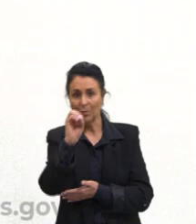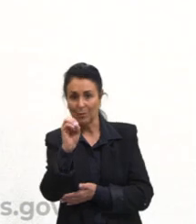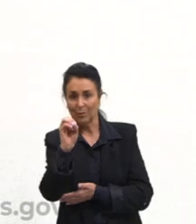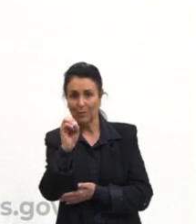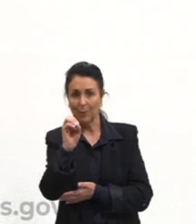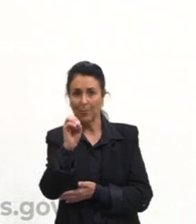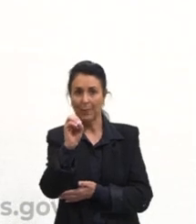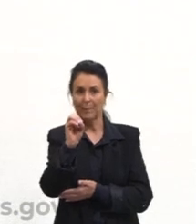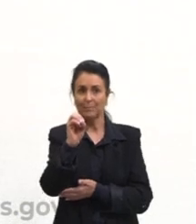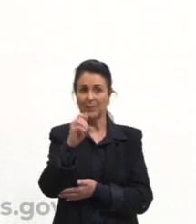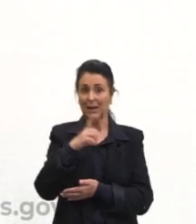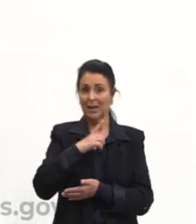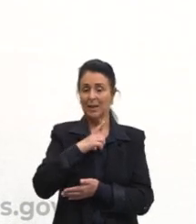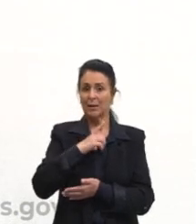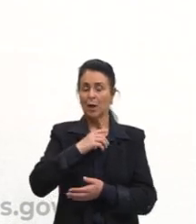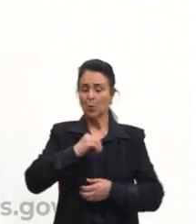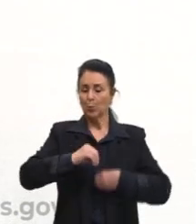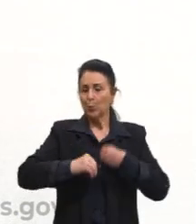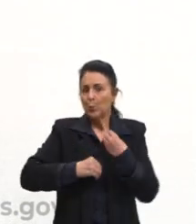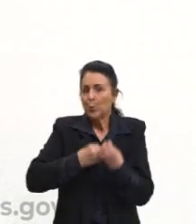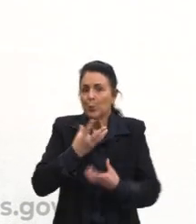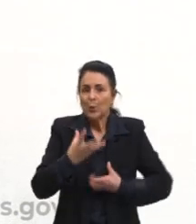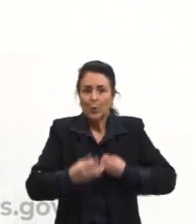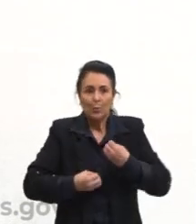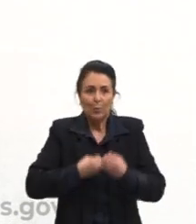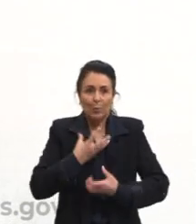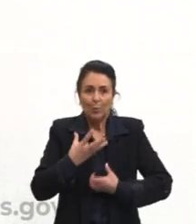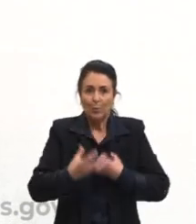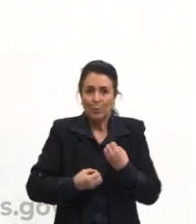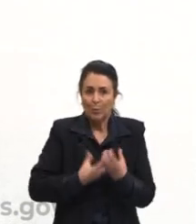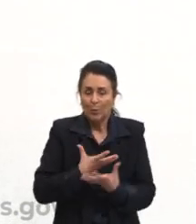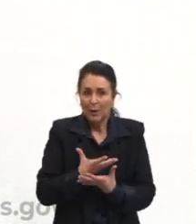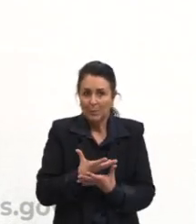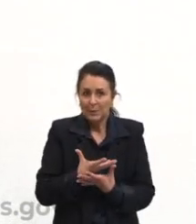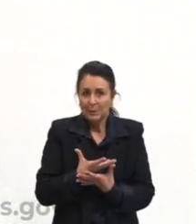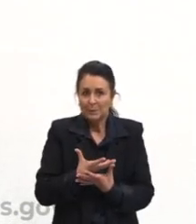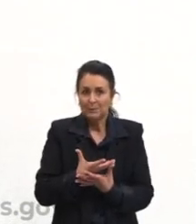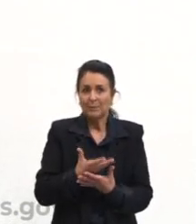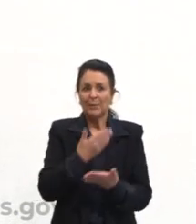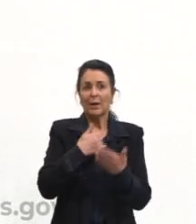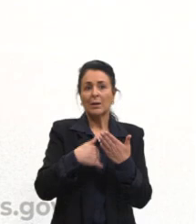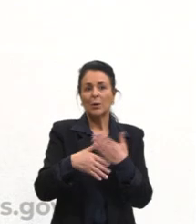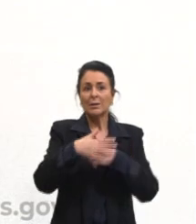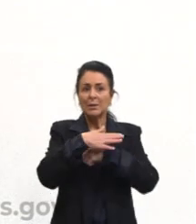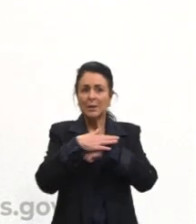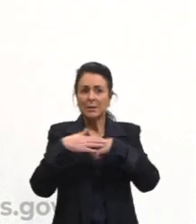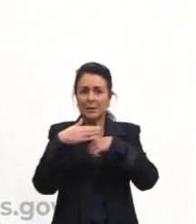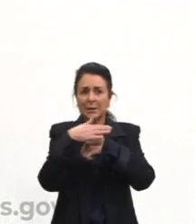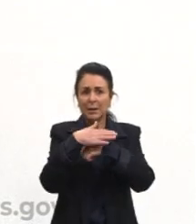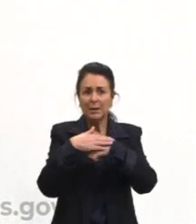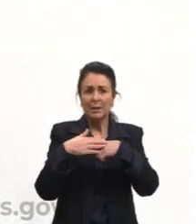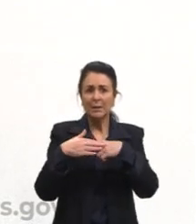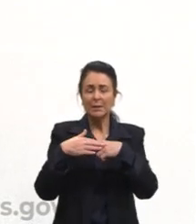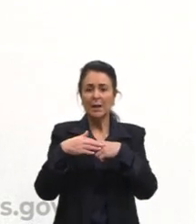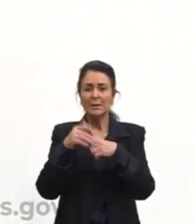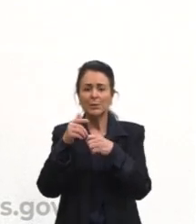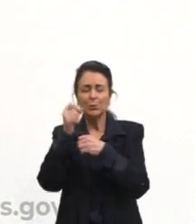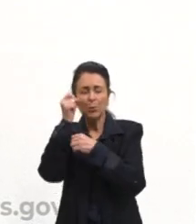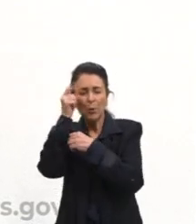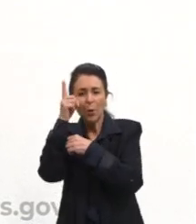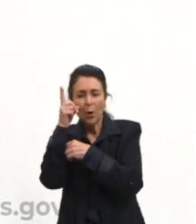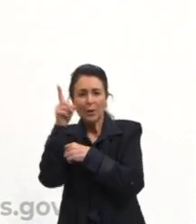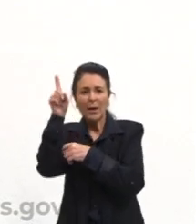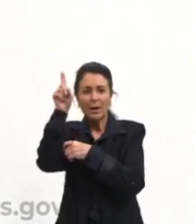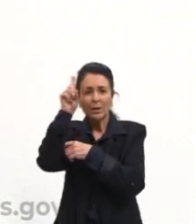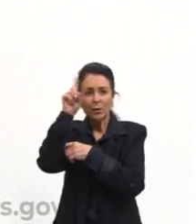tem um poema, Tus manos em mi caricia, mis acordes cotidianos, te quiero porque tus manos trabajam por la